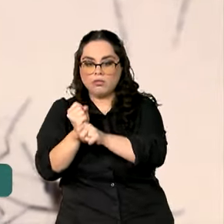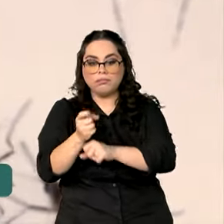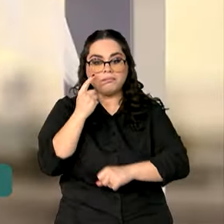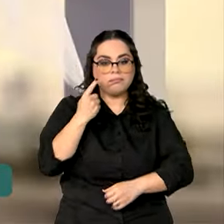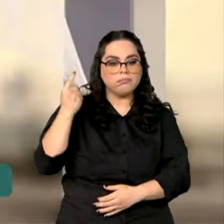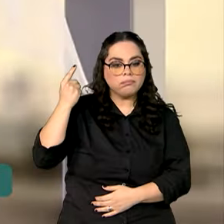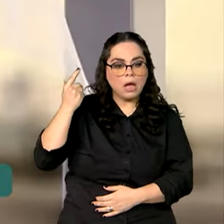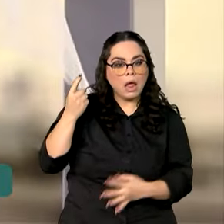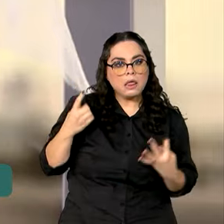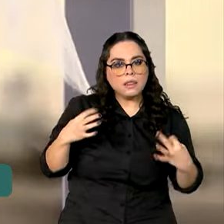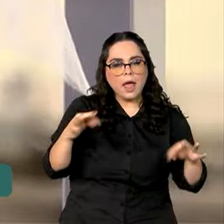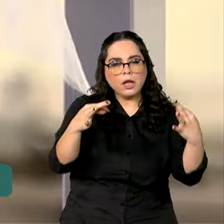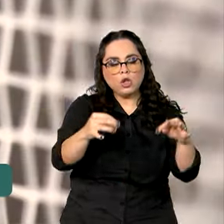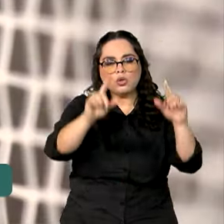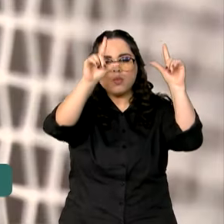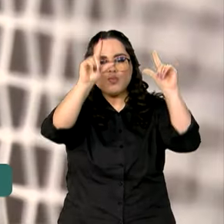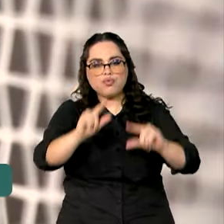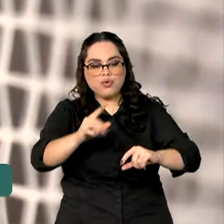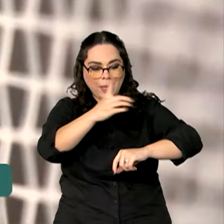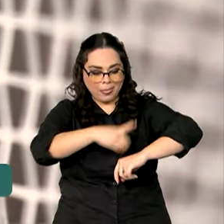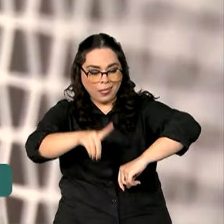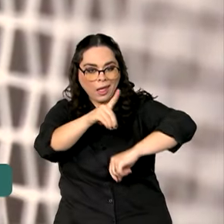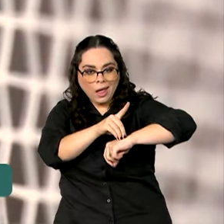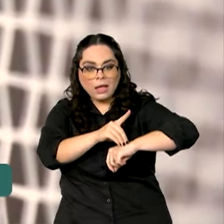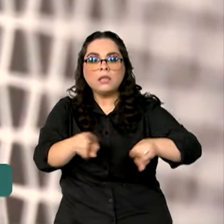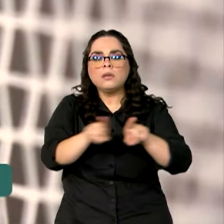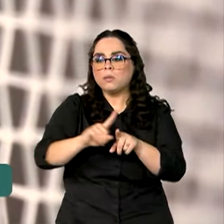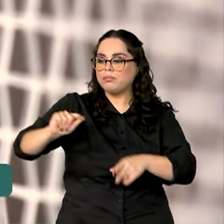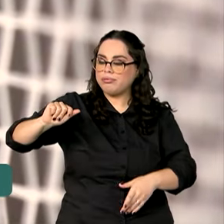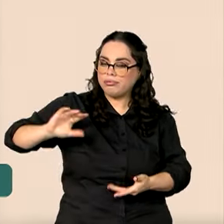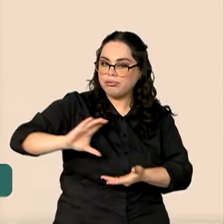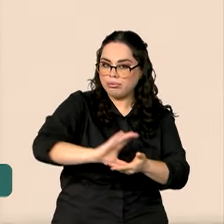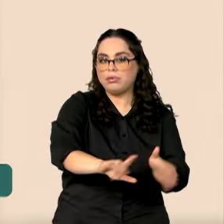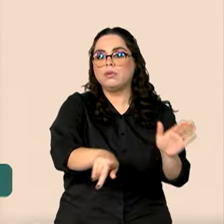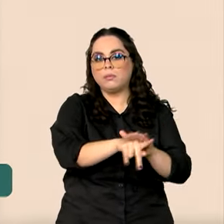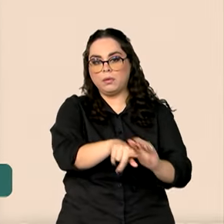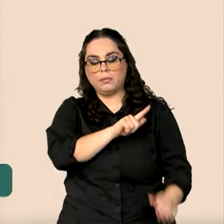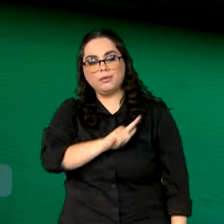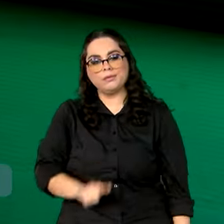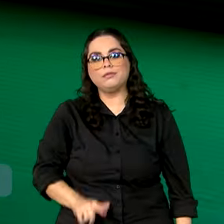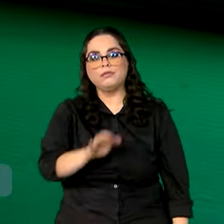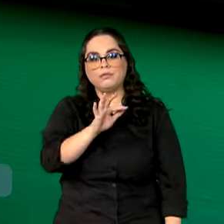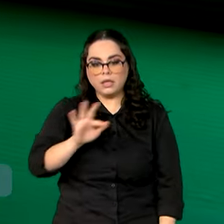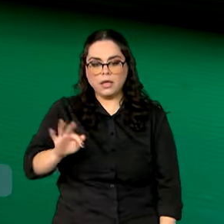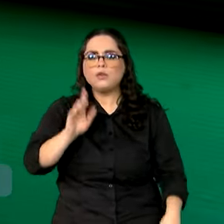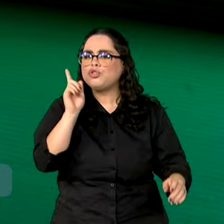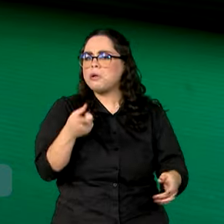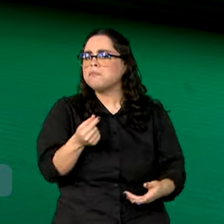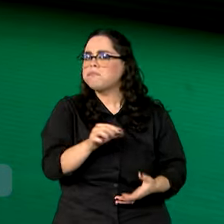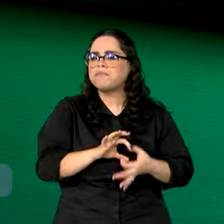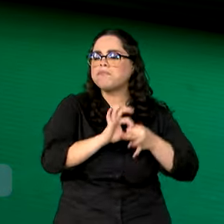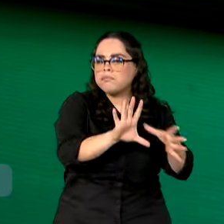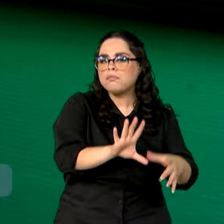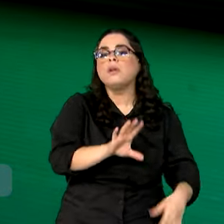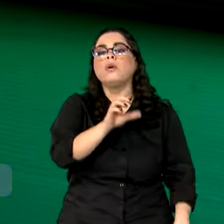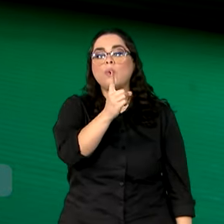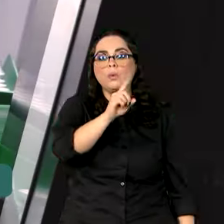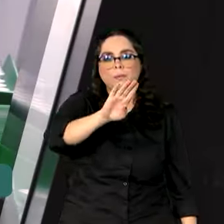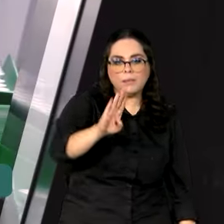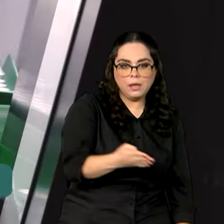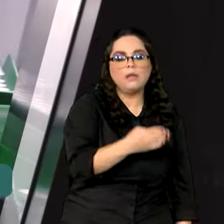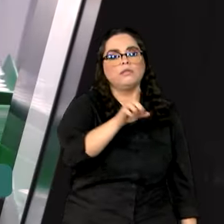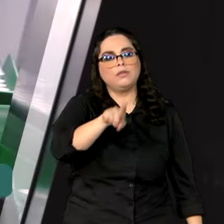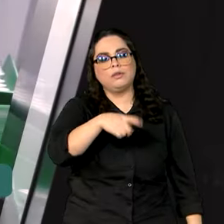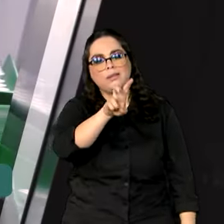tecnologias para a prevenção da dengue recebem investimentos do governo federal. Já foram liberados um bilhão e meio de reais.